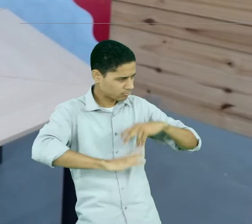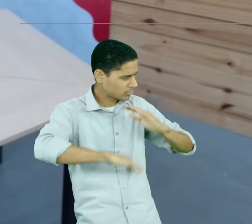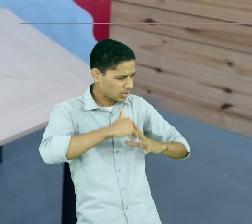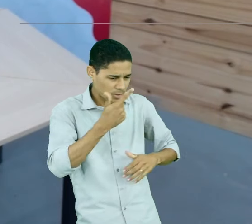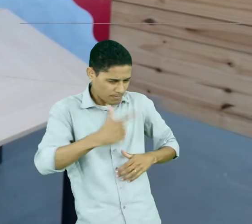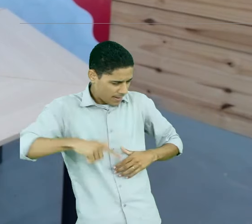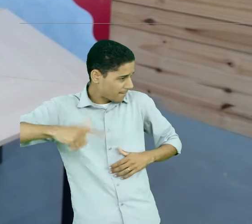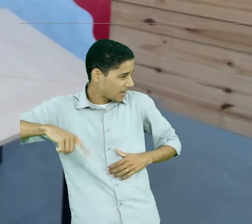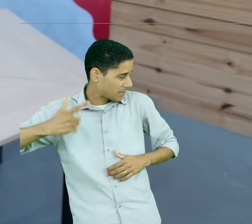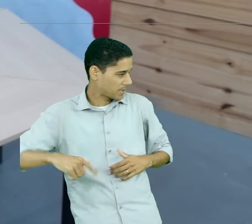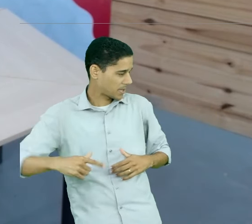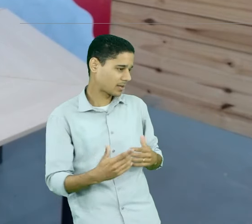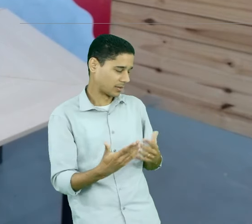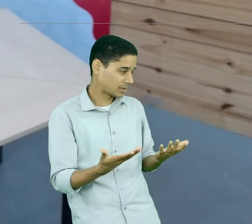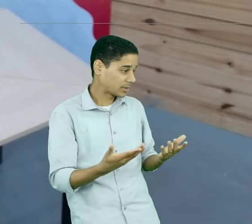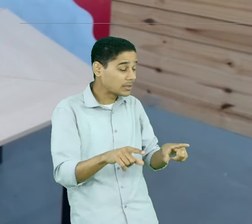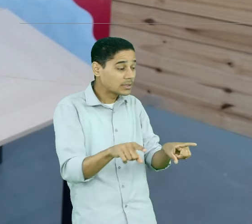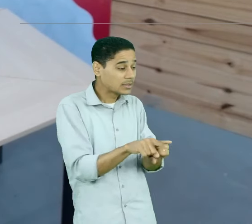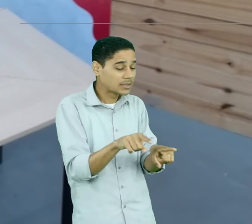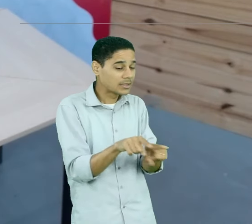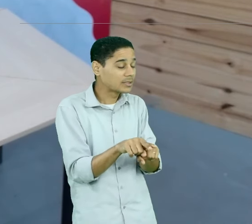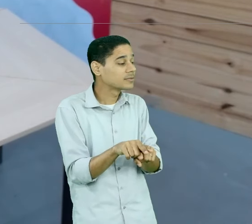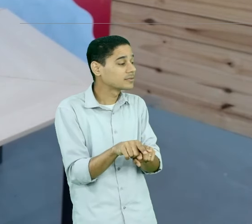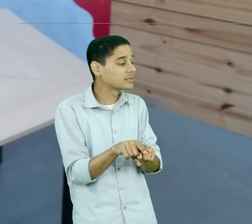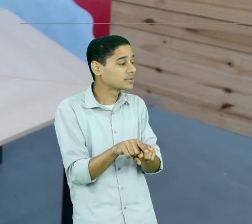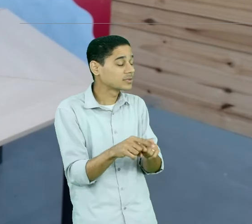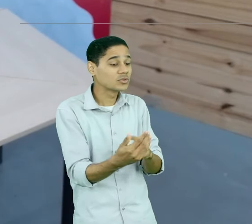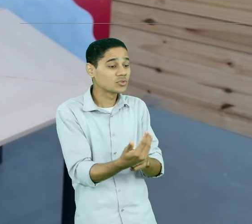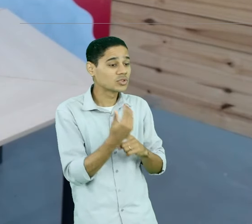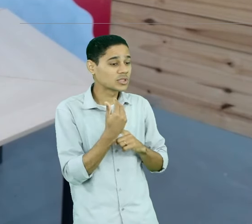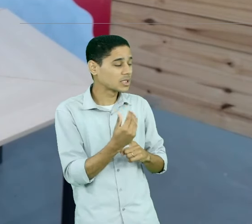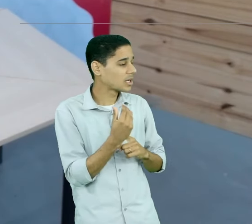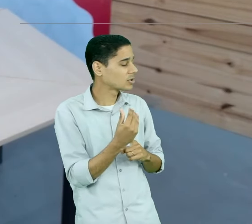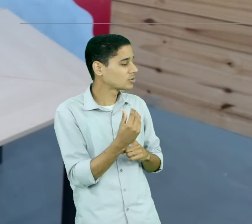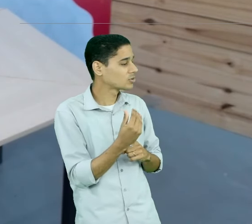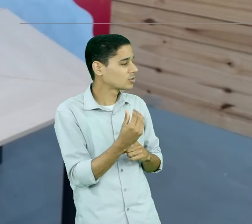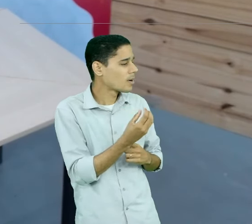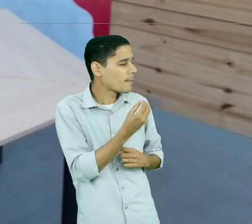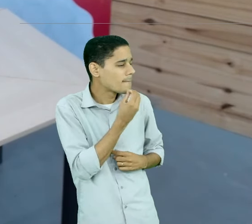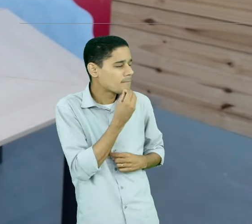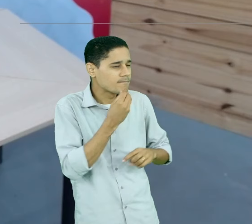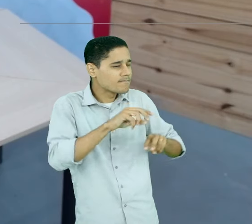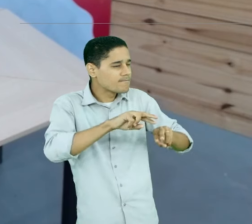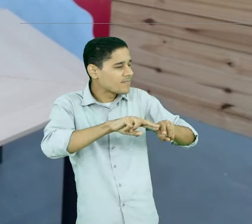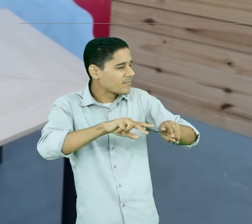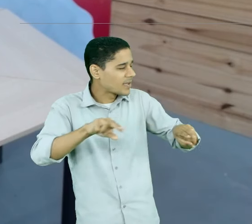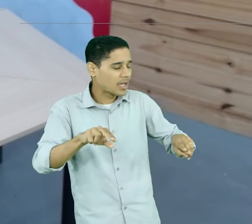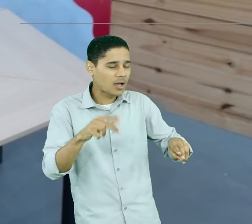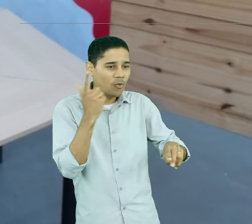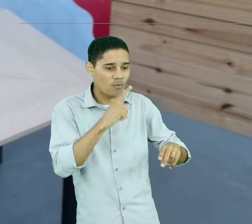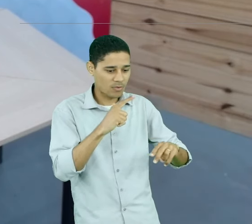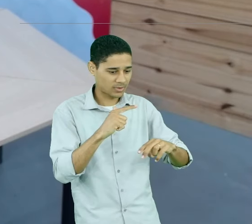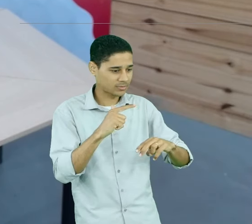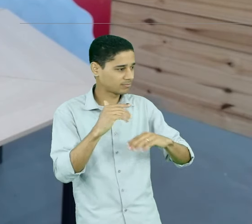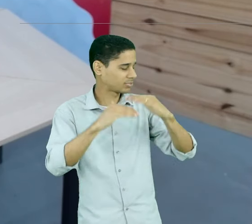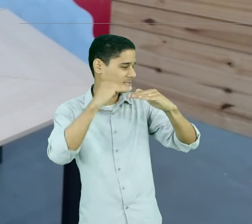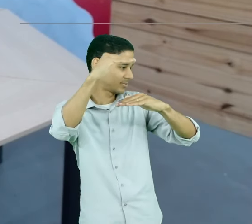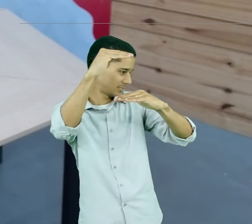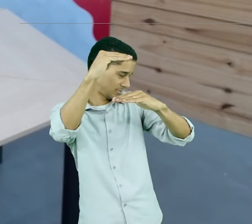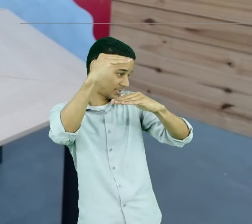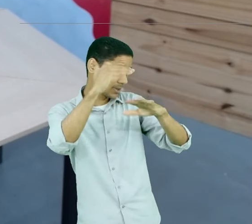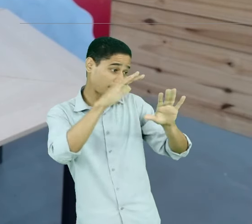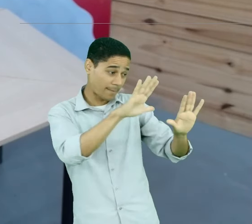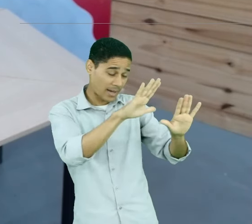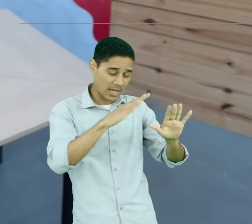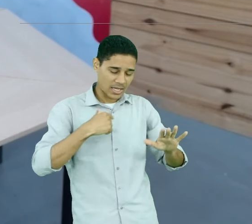cria oportunidades na minha trajetória de carreira. Por outro lado, o plano de